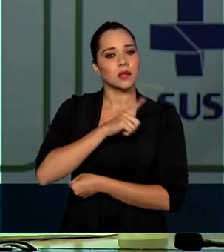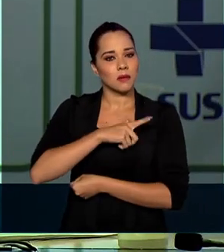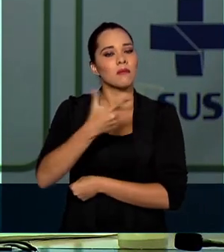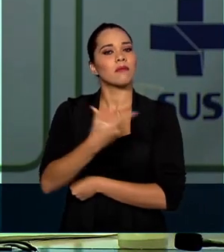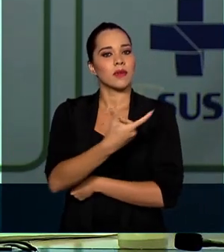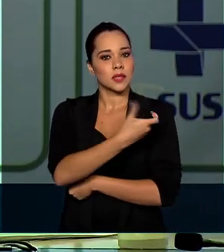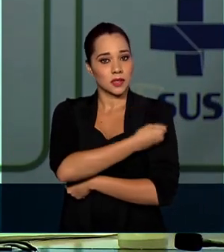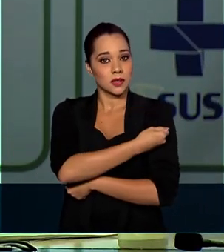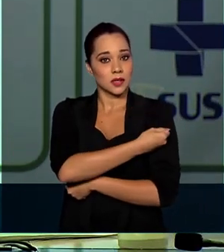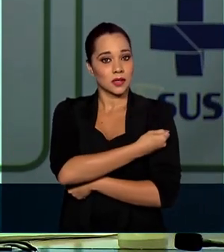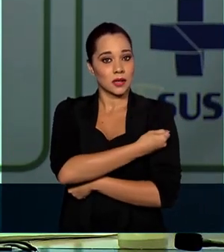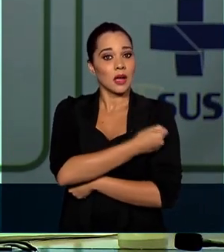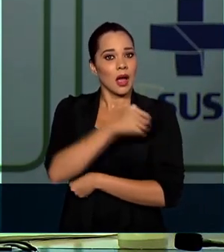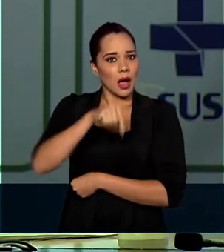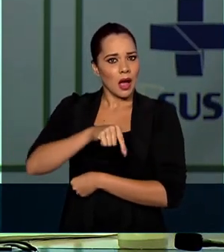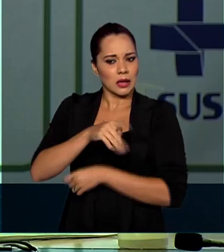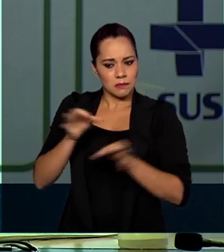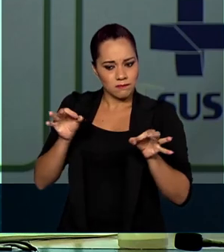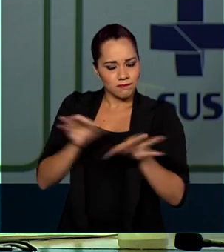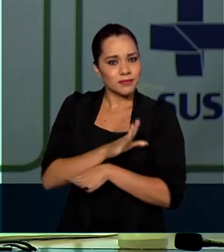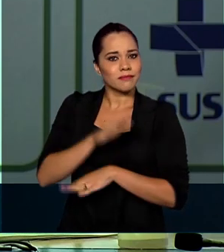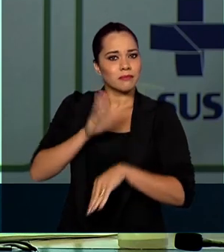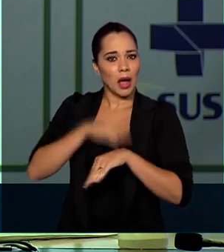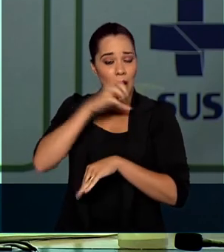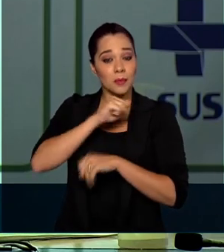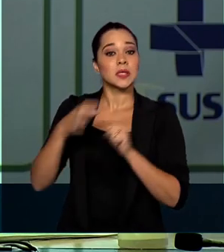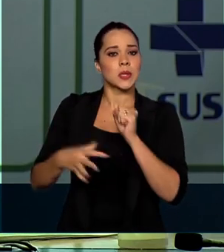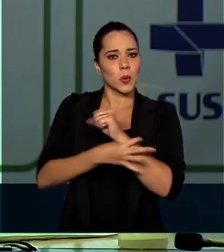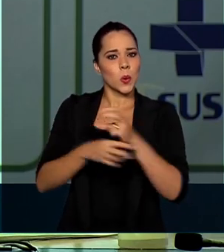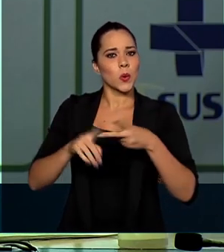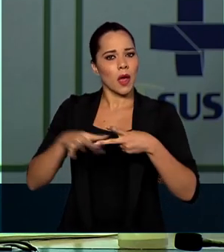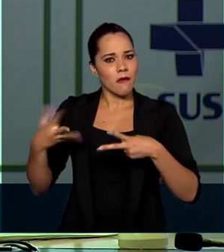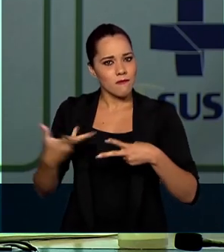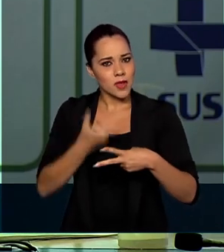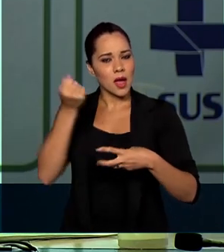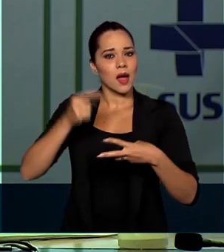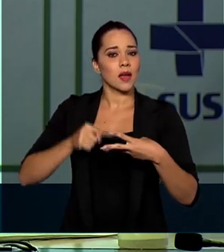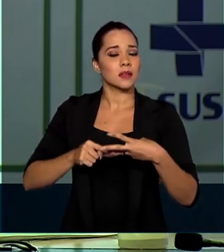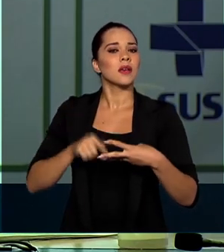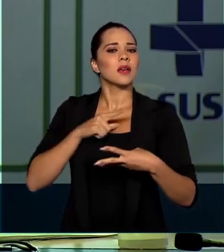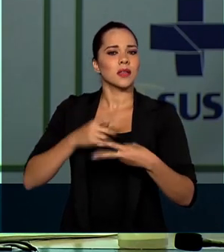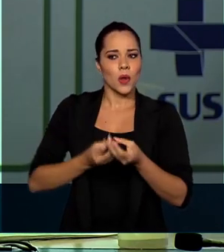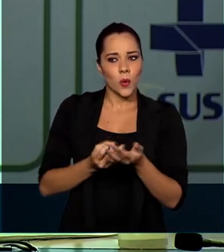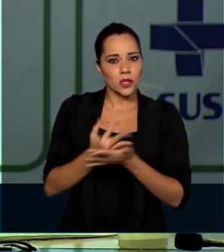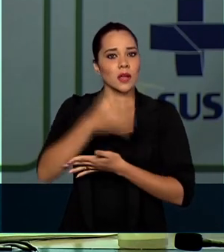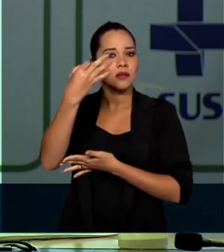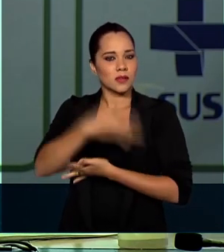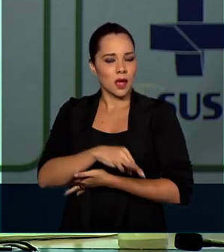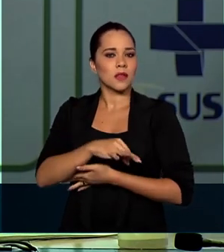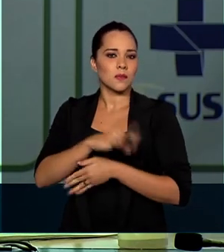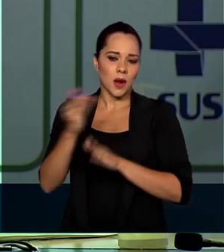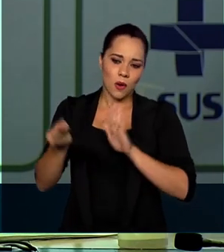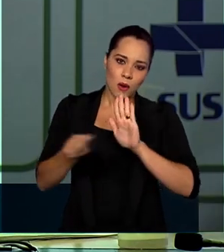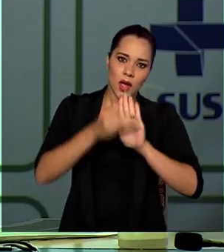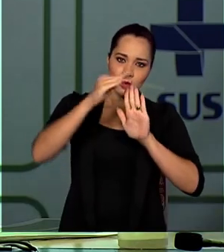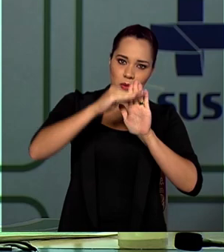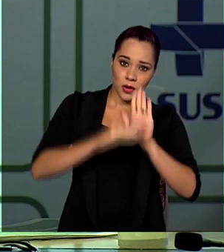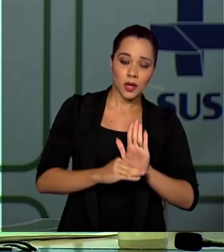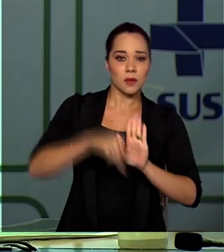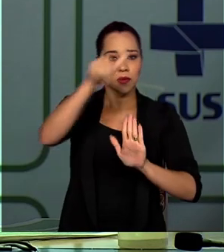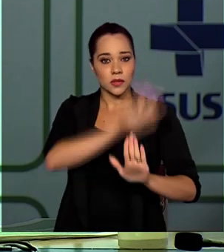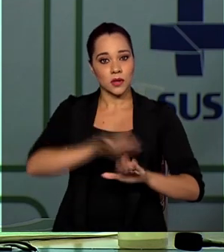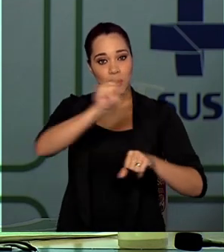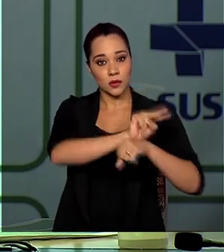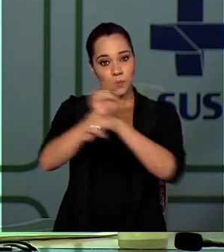a que fique pronta antes, que seja segura, eficaz e que tenha quantidade para ser inserida no Programa